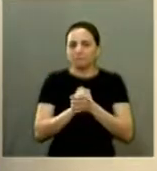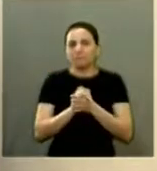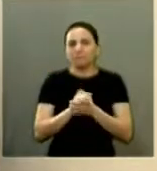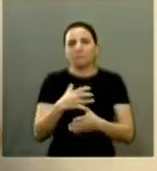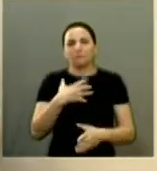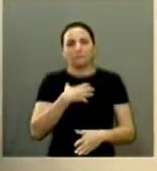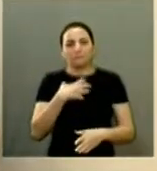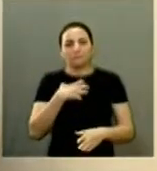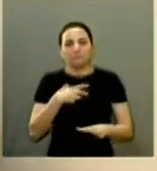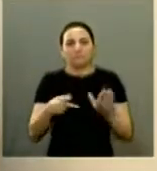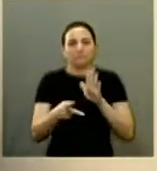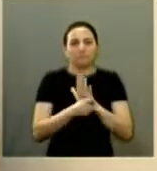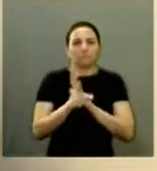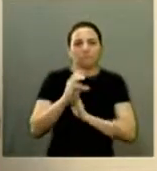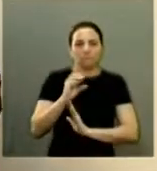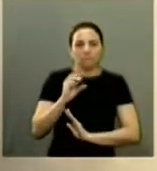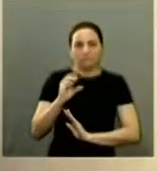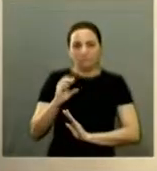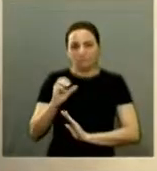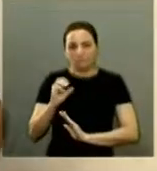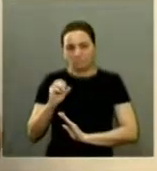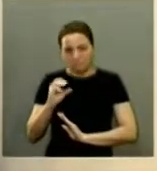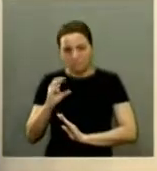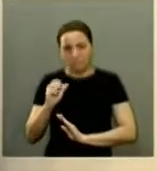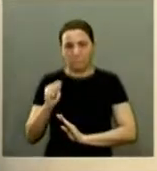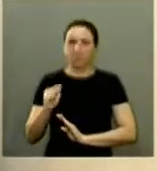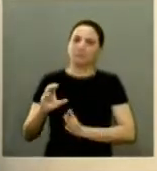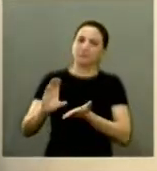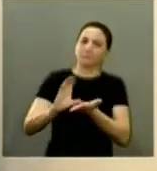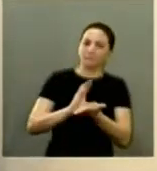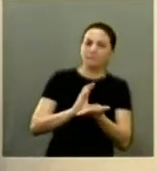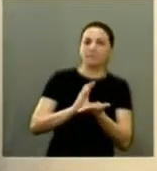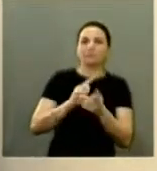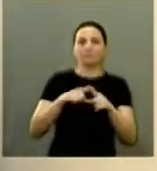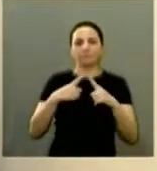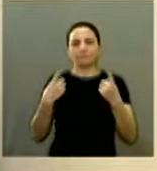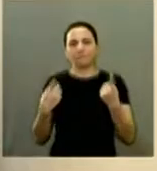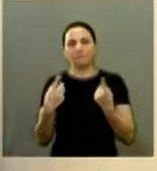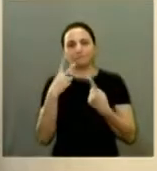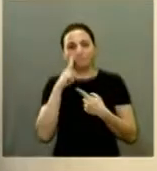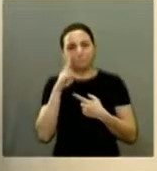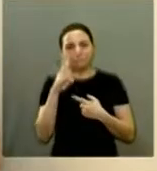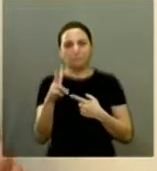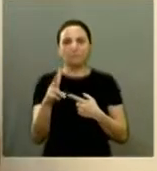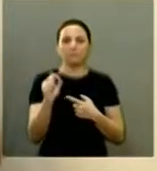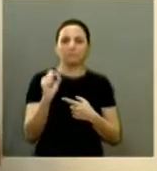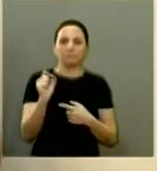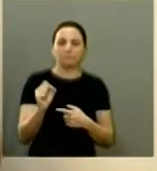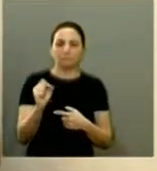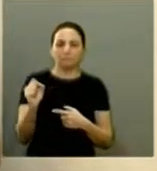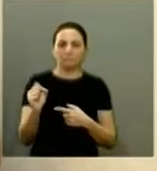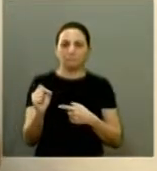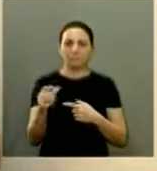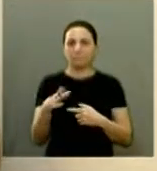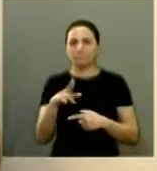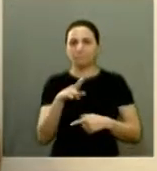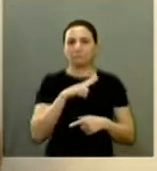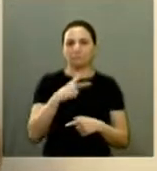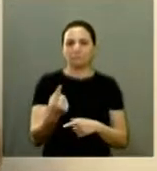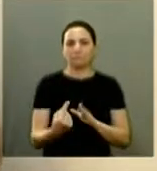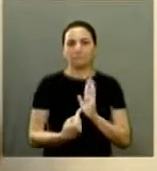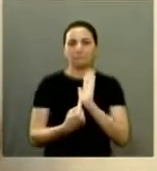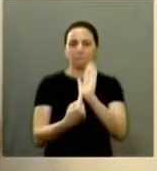mecanismo com o COCA que atuando com contrapartidas mas a gente está vendo um reflexo na nossa cidade